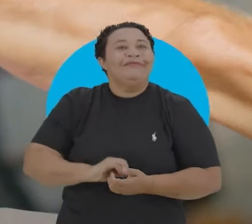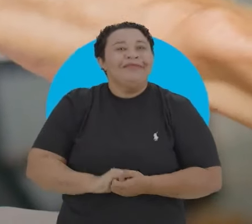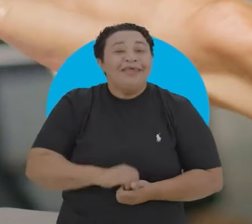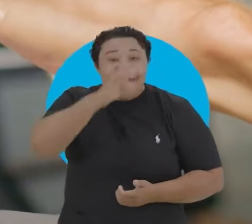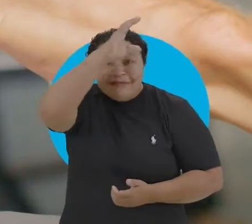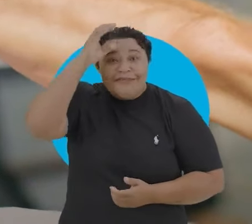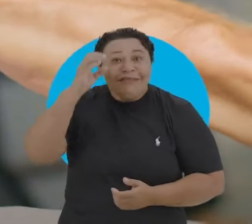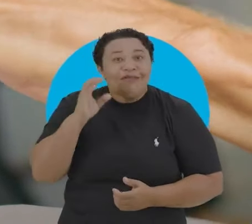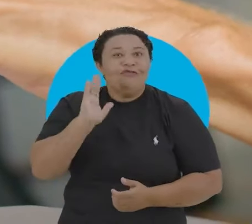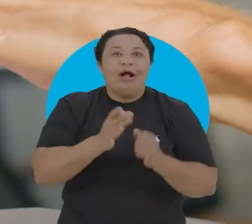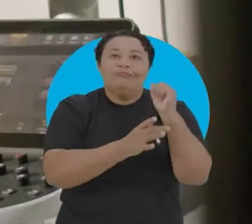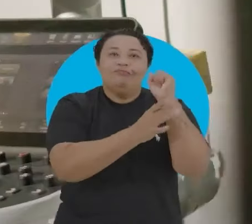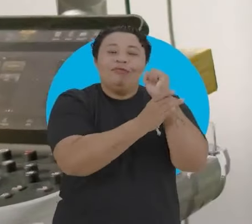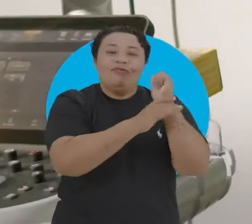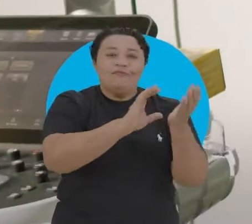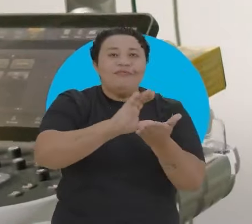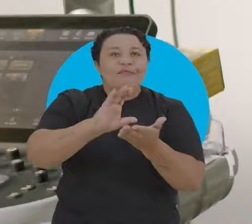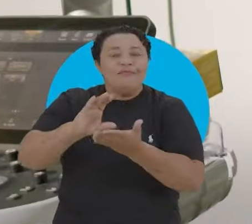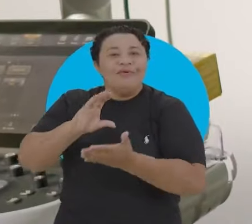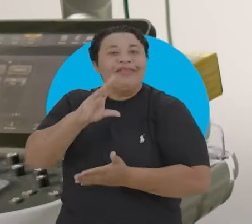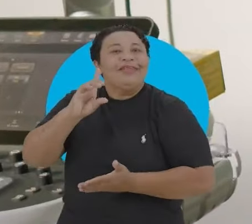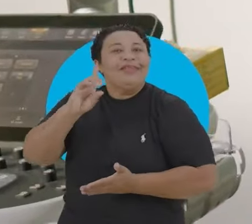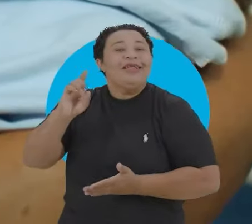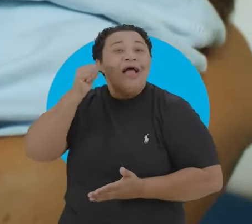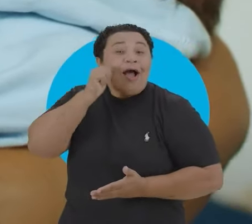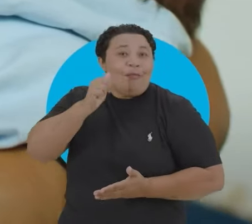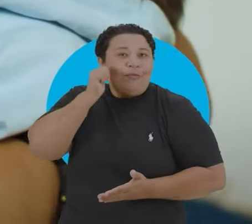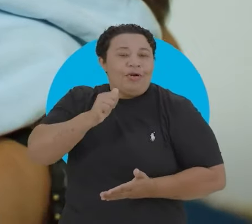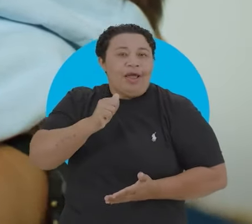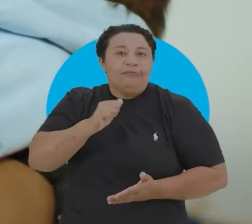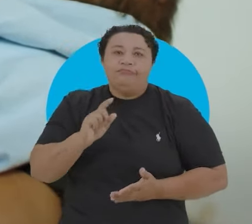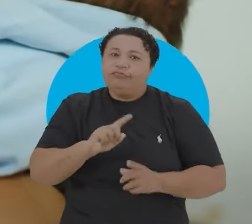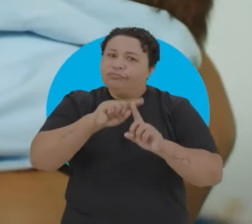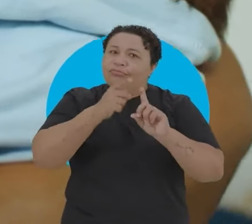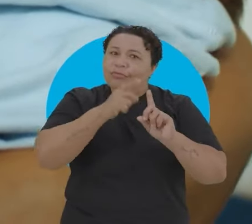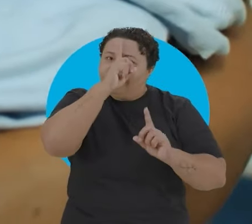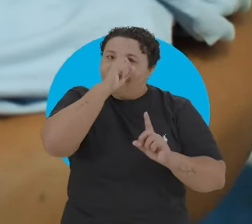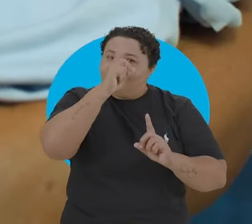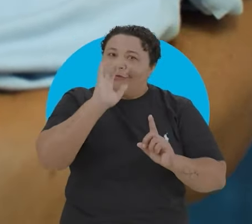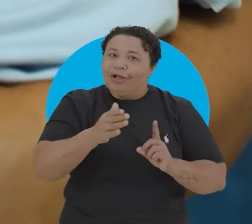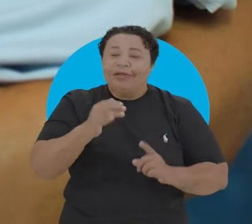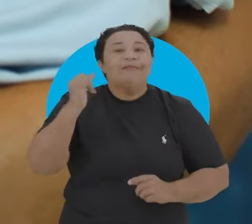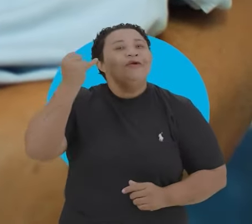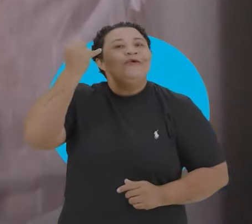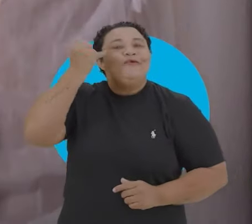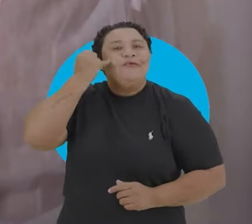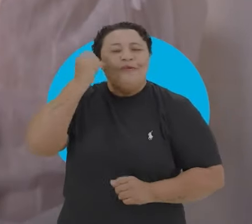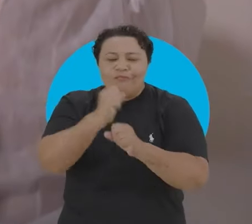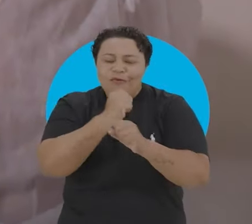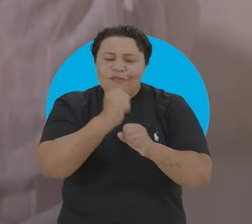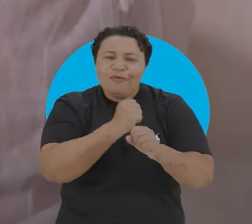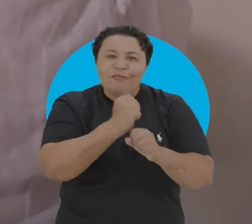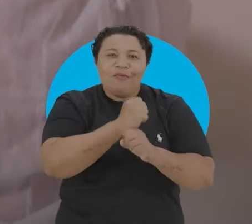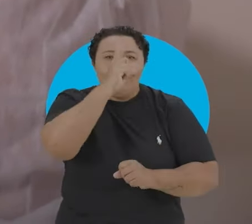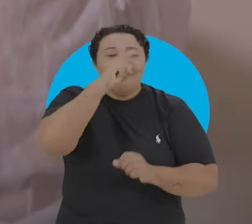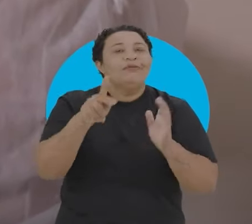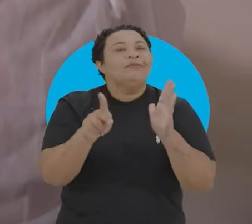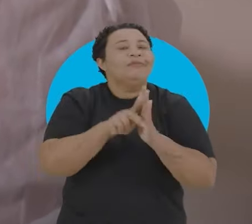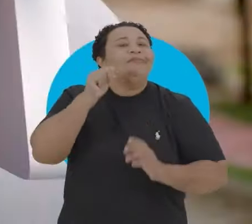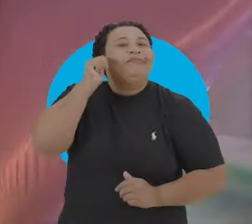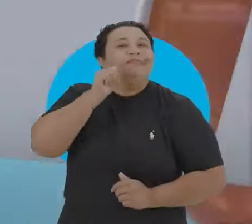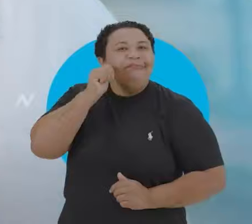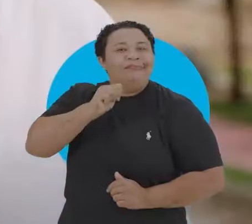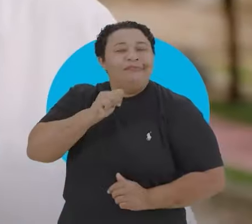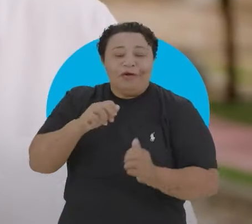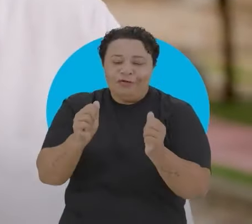Cícero já garantiu recursos para o CDI da mulher E uma nova maternidade João está construindo o Hospital da